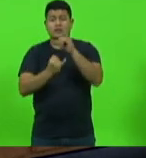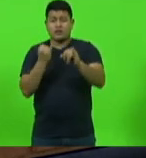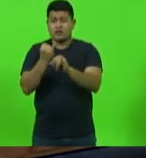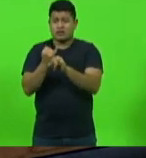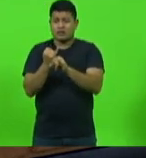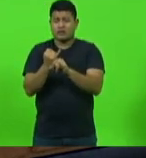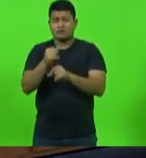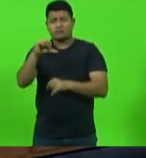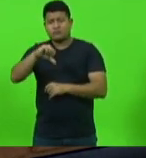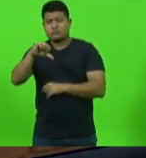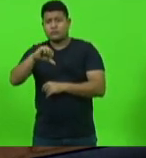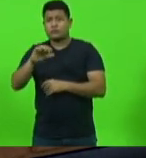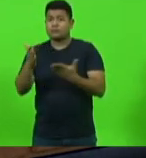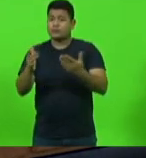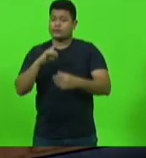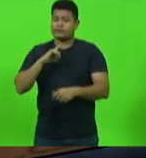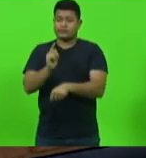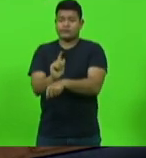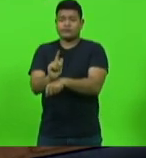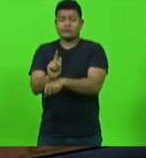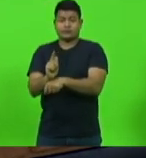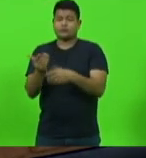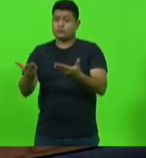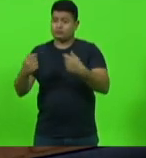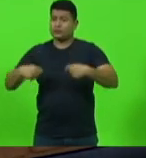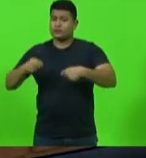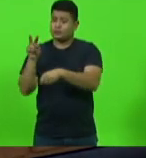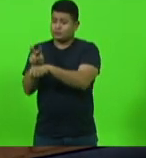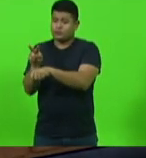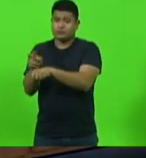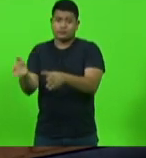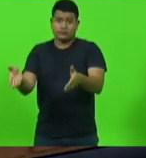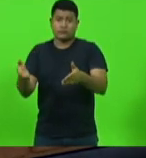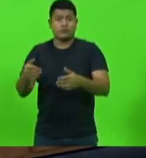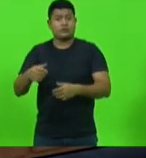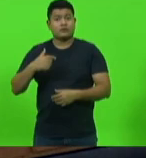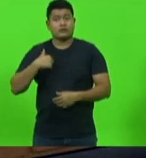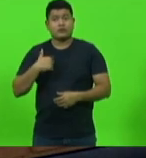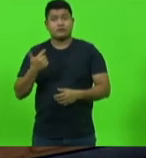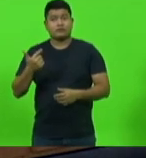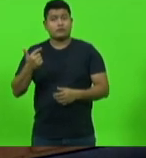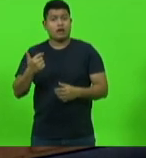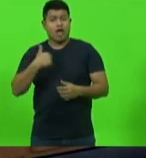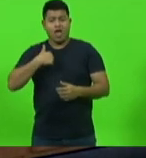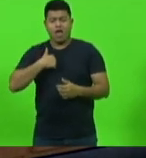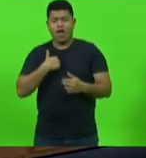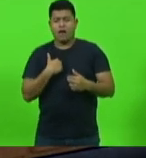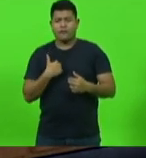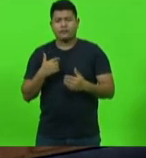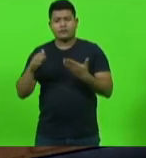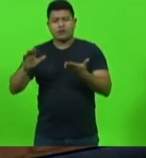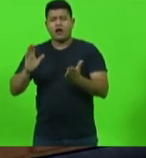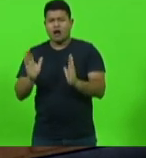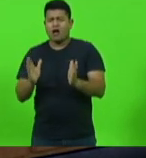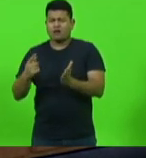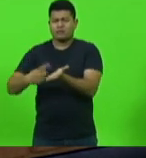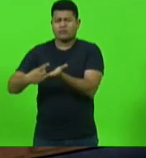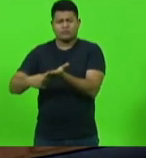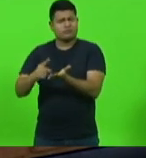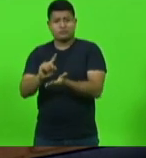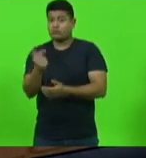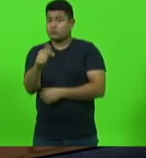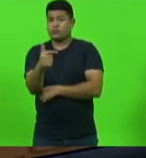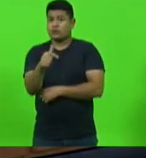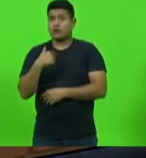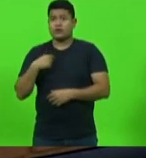que os superiores também acompanhem todo o processo. Então, digo mais uma vez, não tenho compromisso com o erro, temos que cobrar, e se for para convocar o